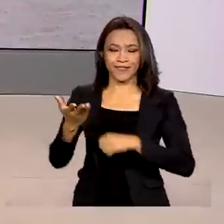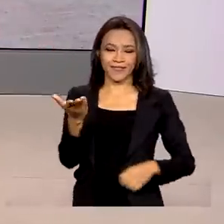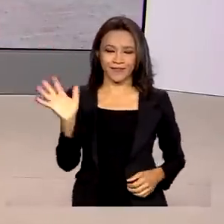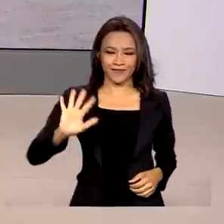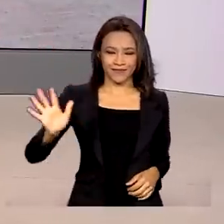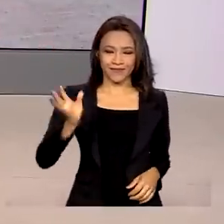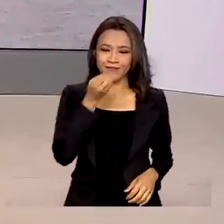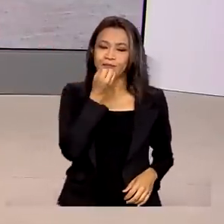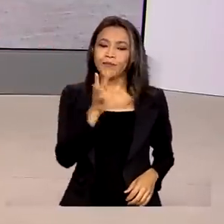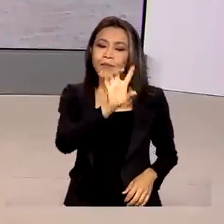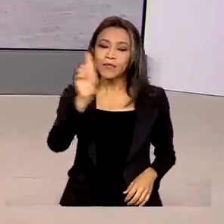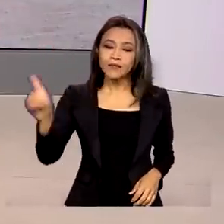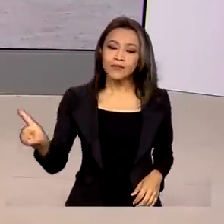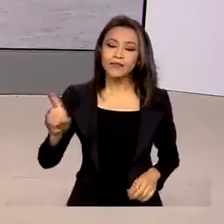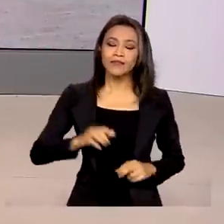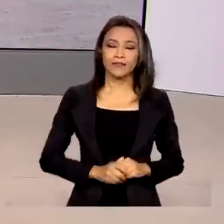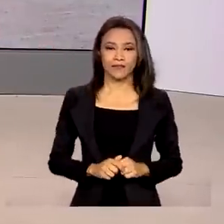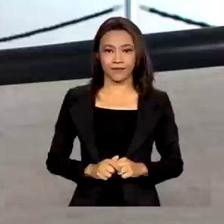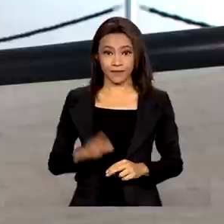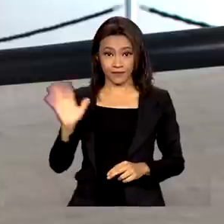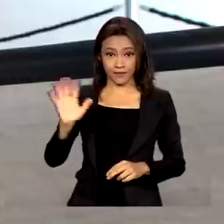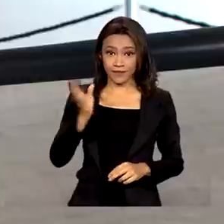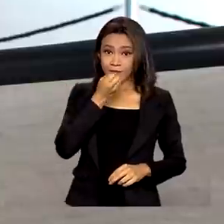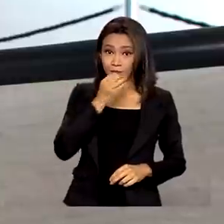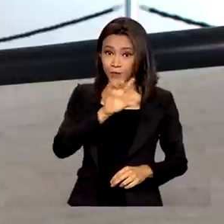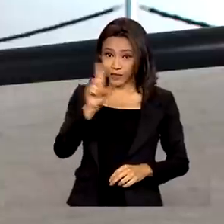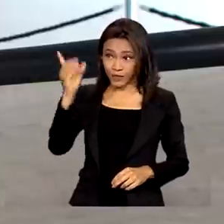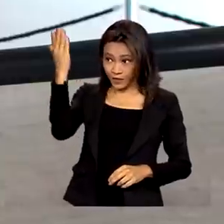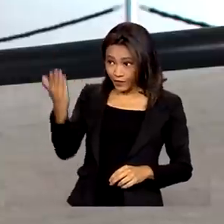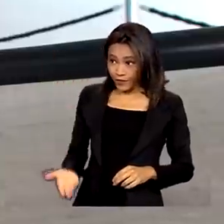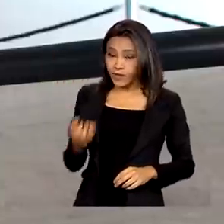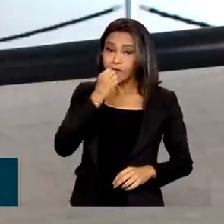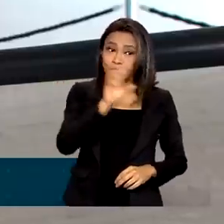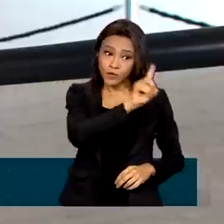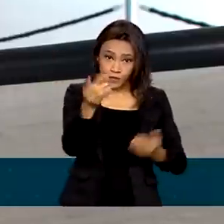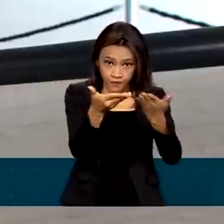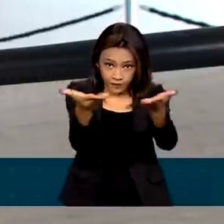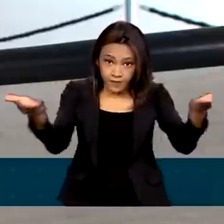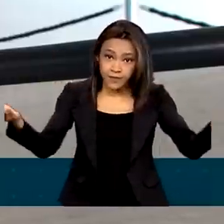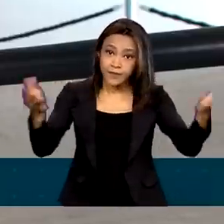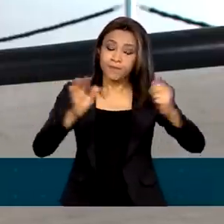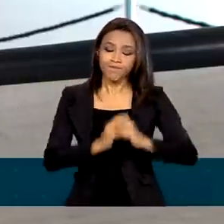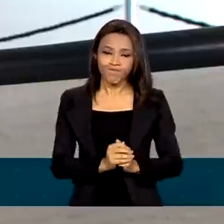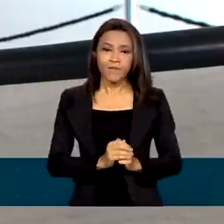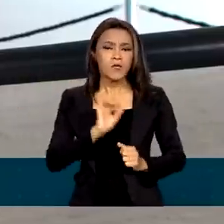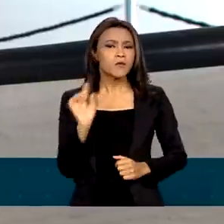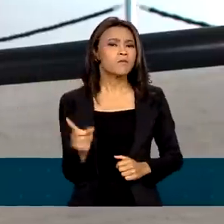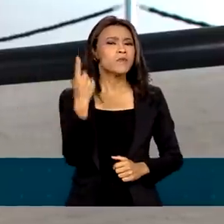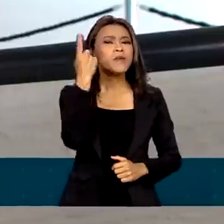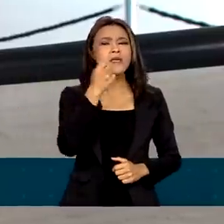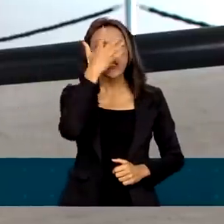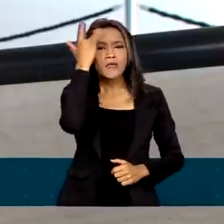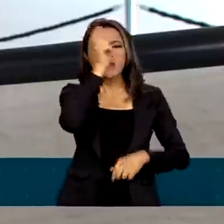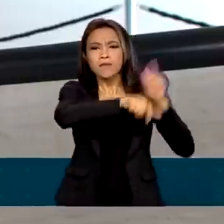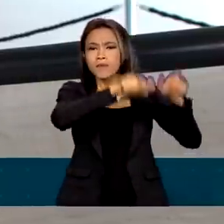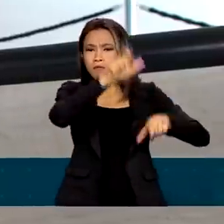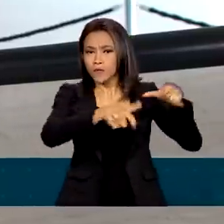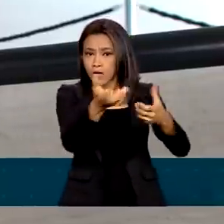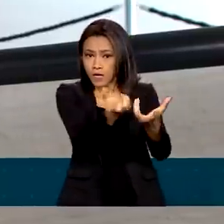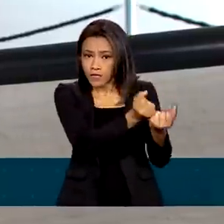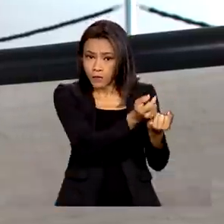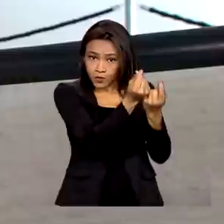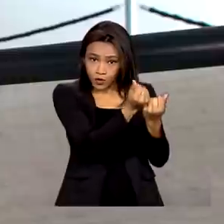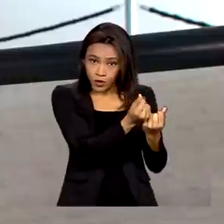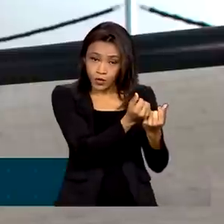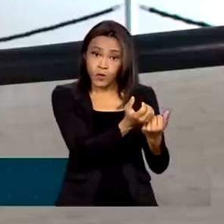Glauco, bom dia! Olá, Renata! Bom dia para você e bom dia a todos. Olha, os primeiros a receber são aqueles com